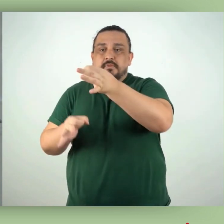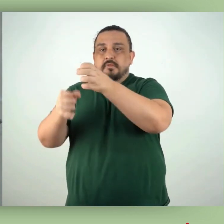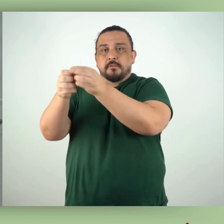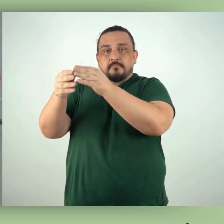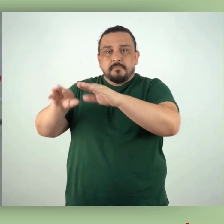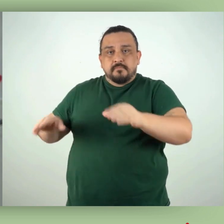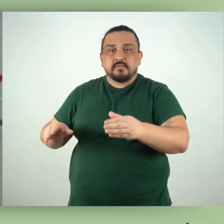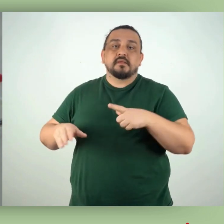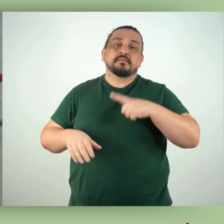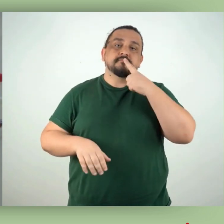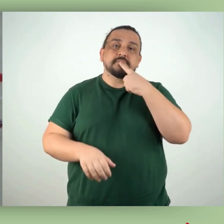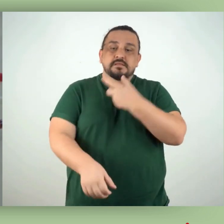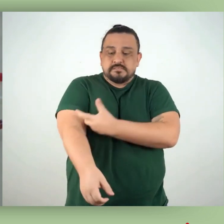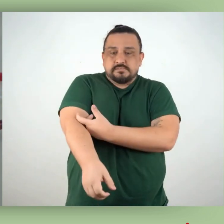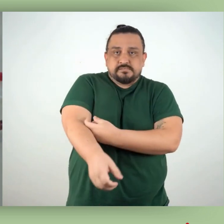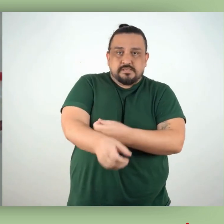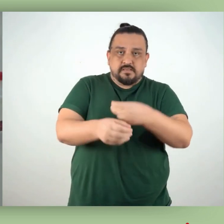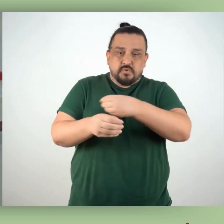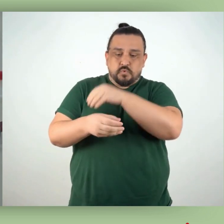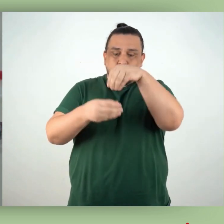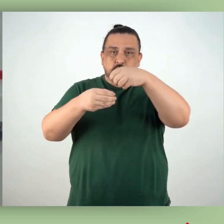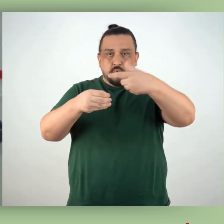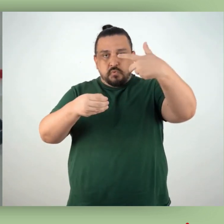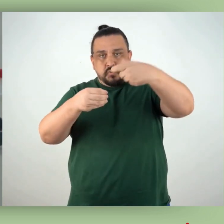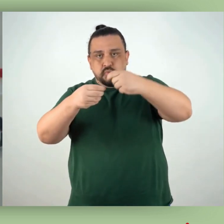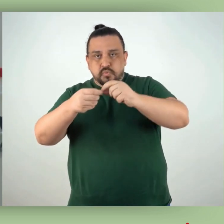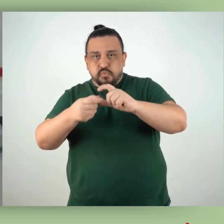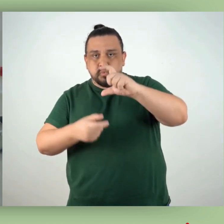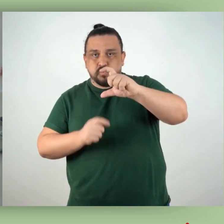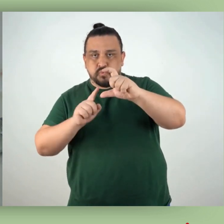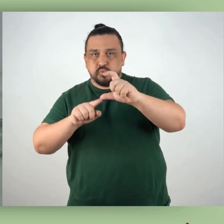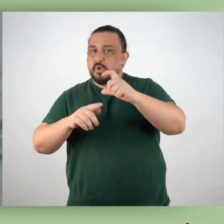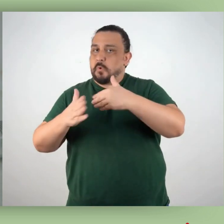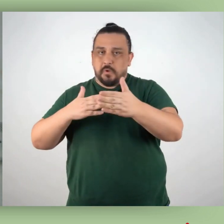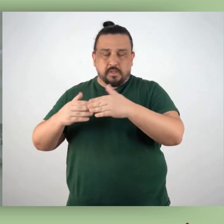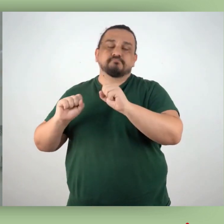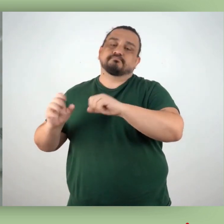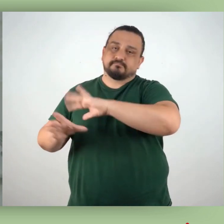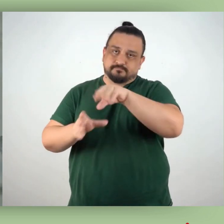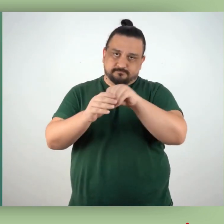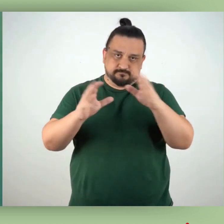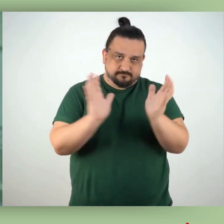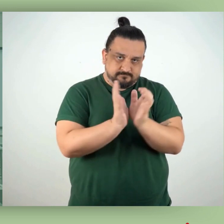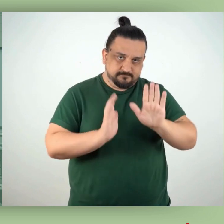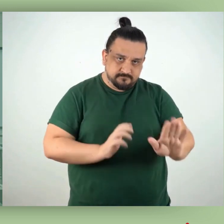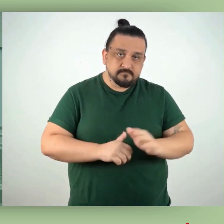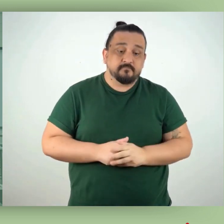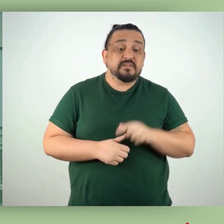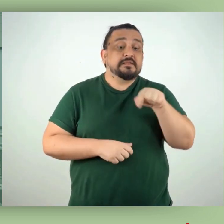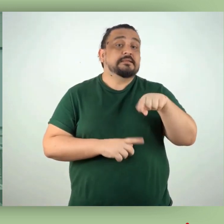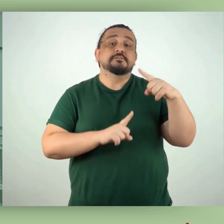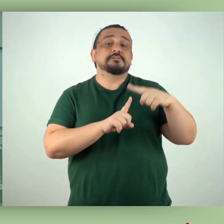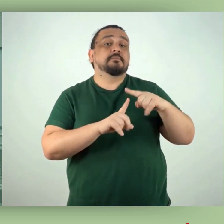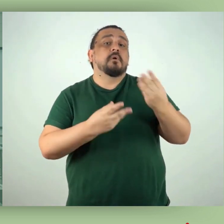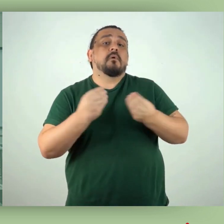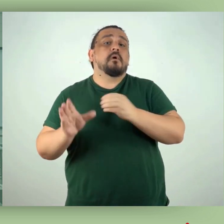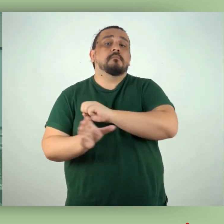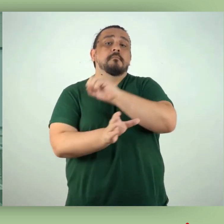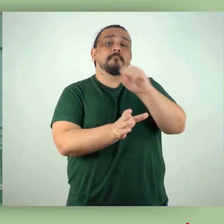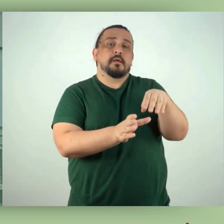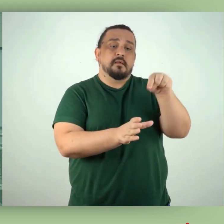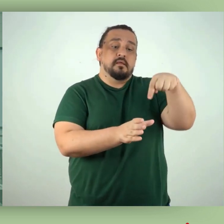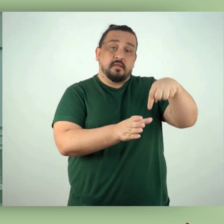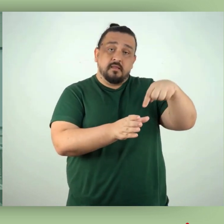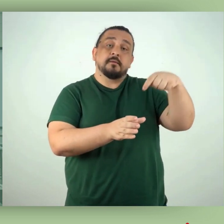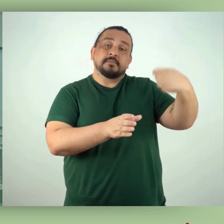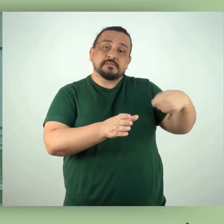pipetas, tubos de coleta sanguínea e placas de pedra e outros similares. Os resíduos desse grupo devem ser